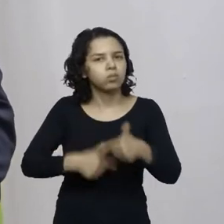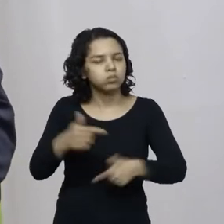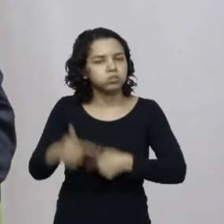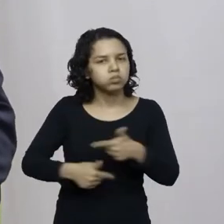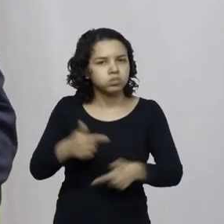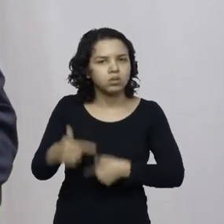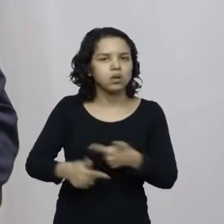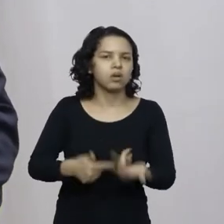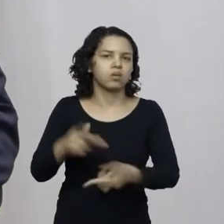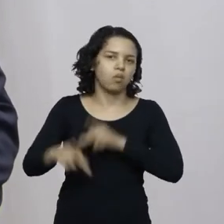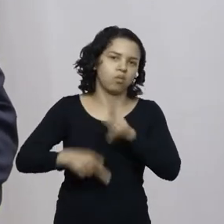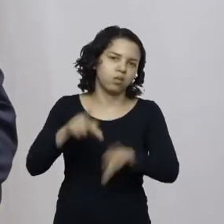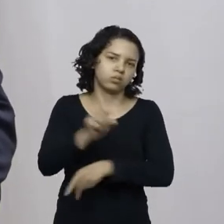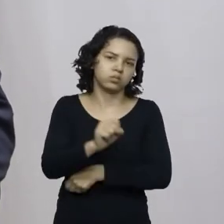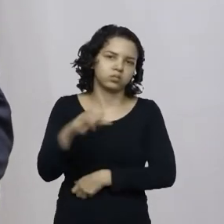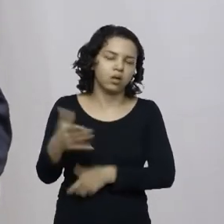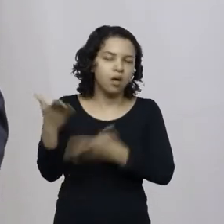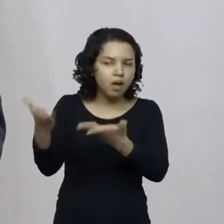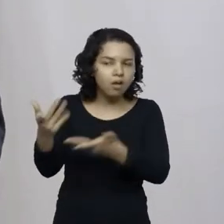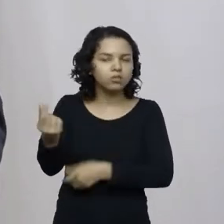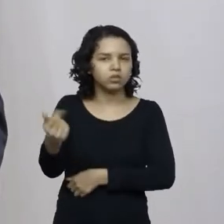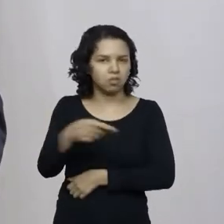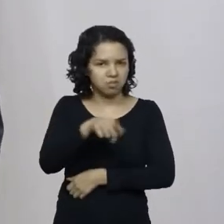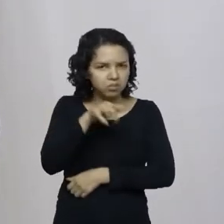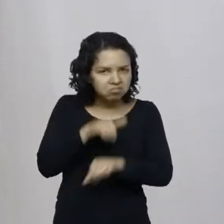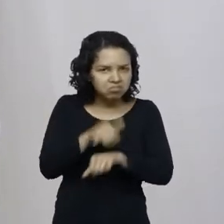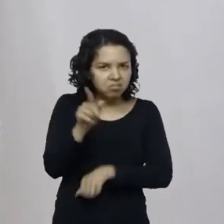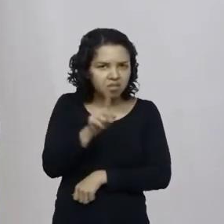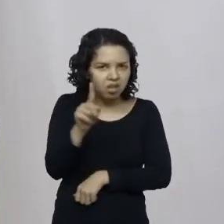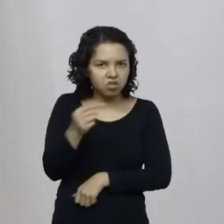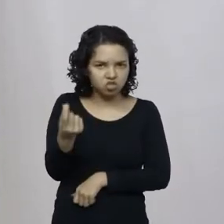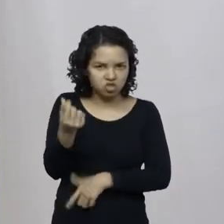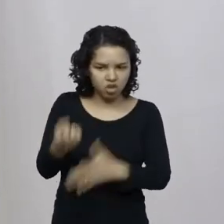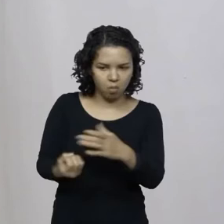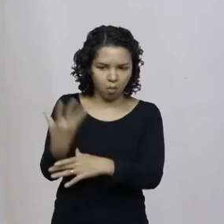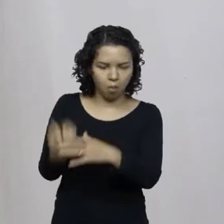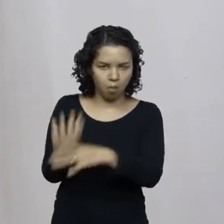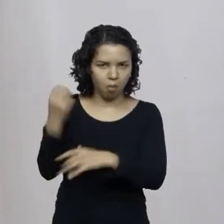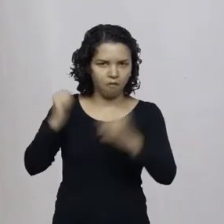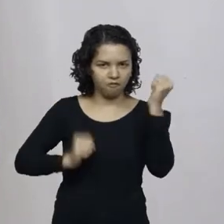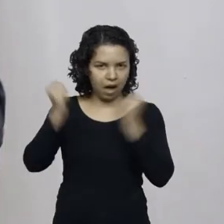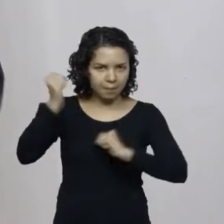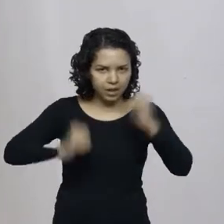é de lá que vem esse dinheiro não se engane não tem fábrica de dinheiro espalhado pelo Estado